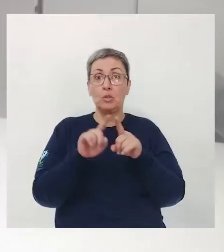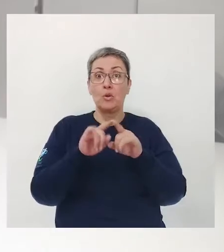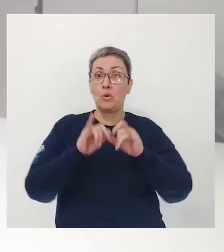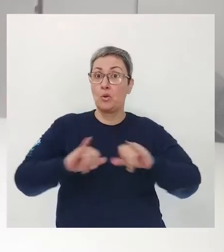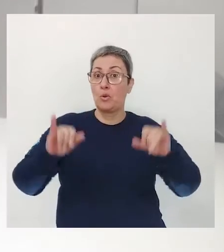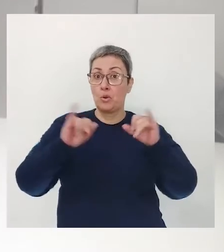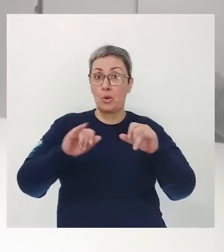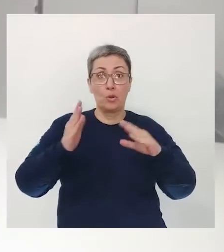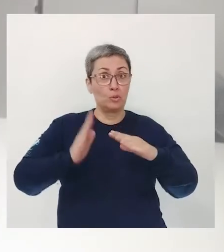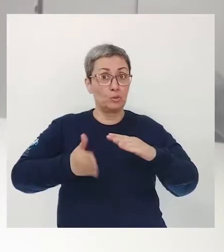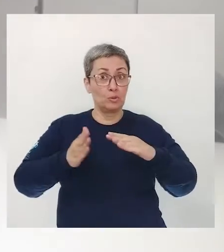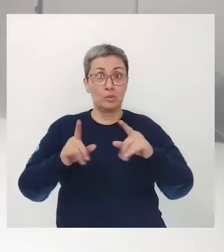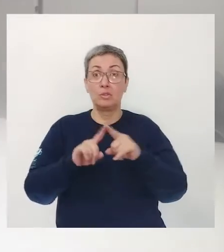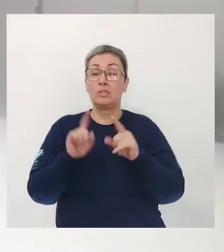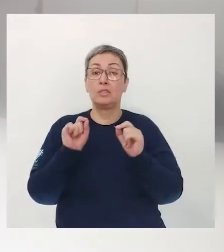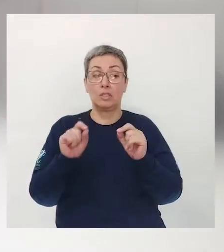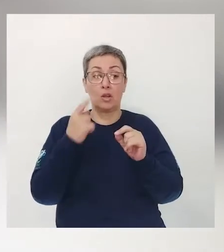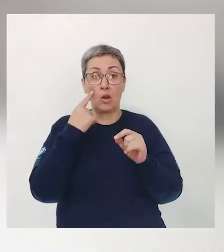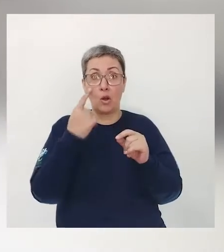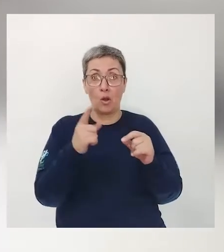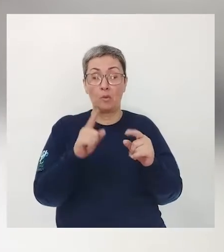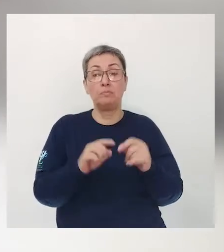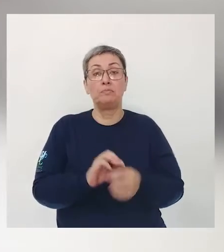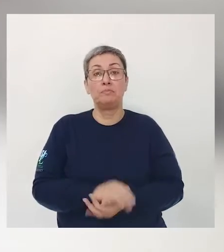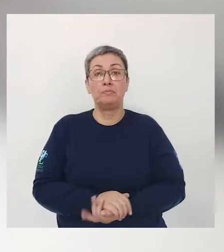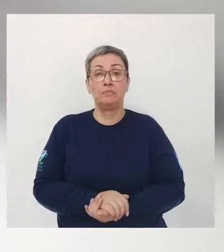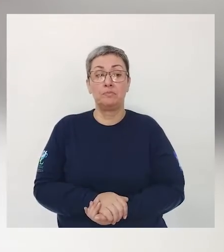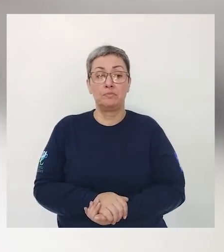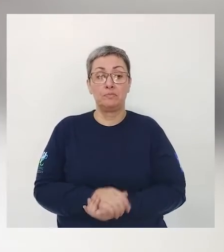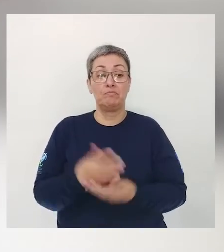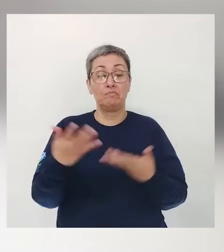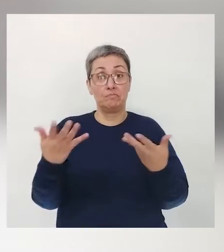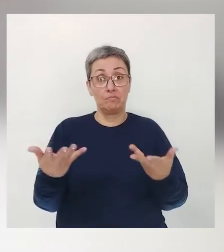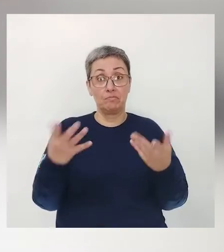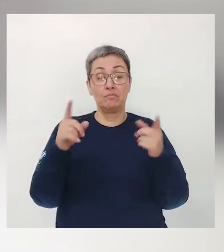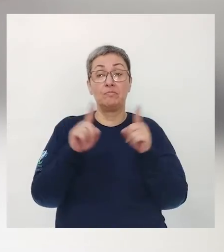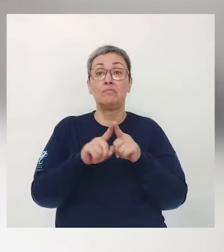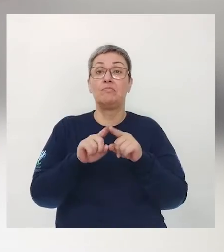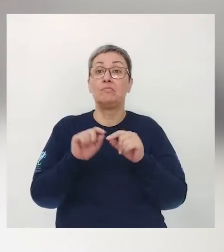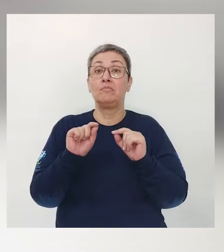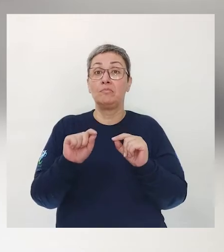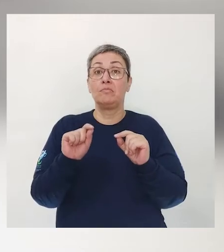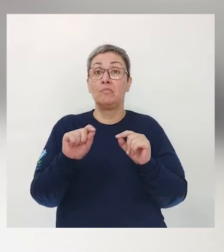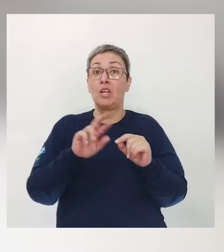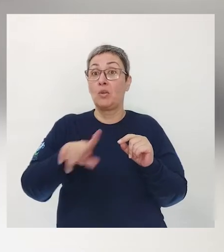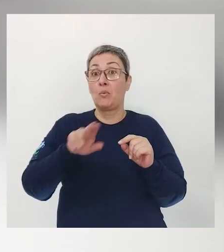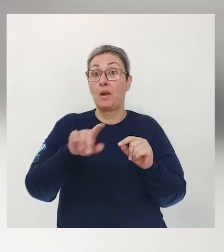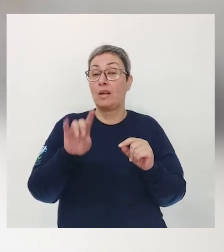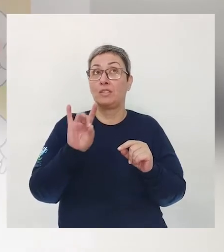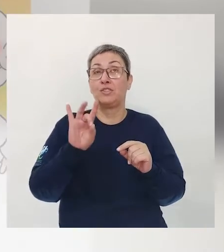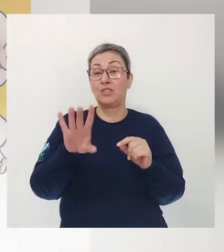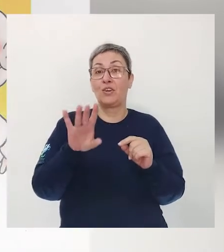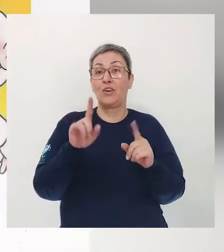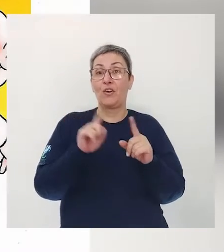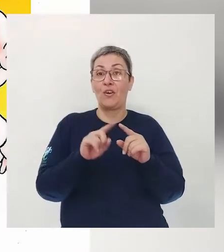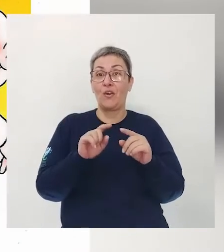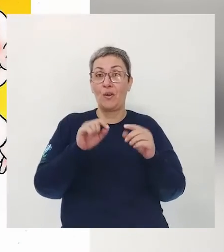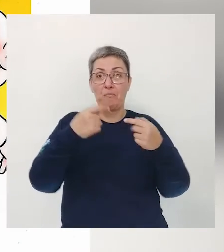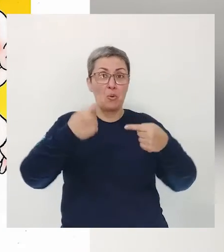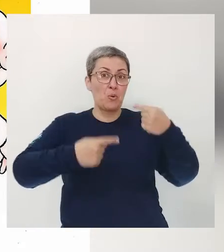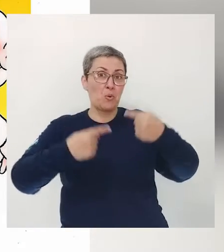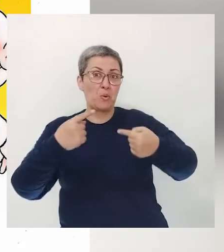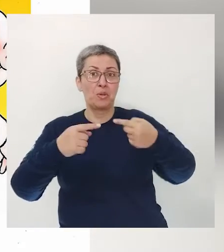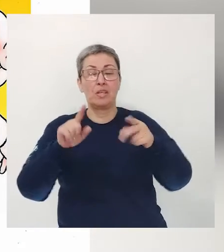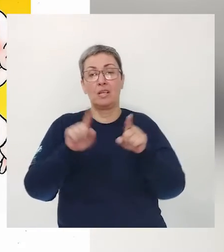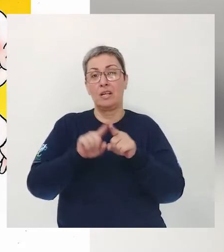Notícias da atualidade Observem essas imagens aí Pois é Então Não é só As questões